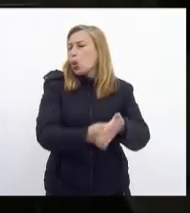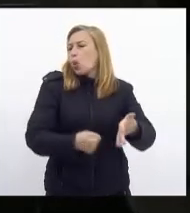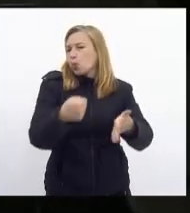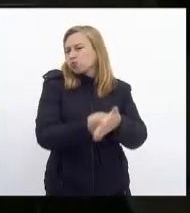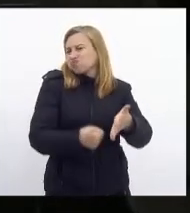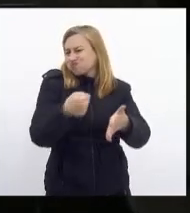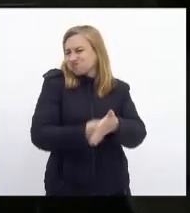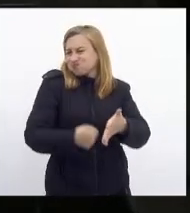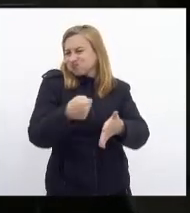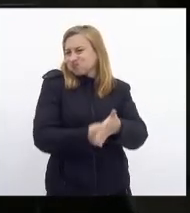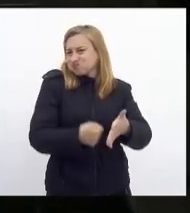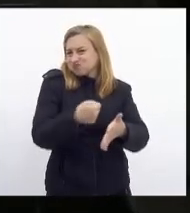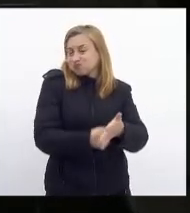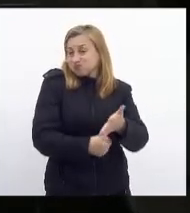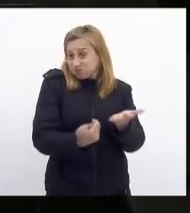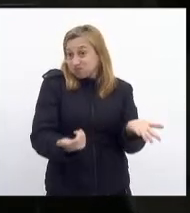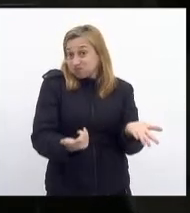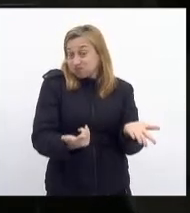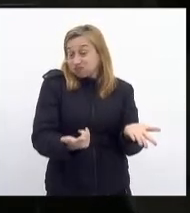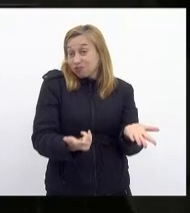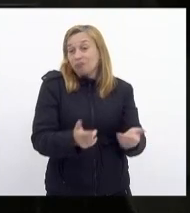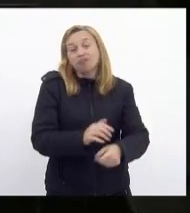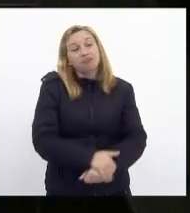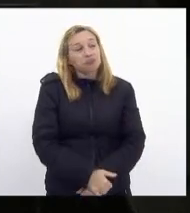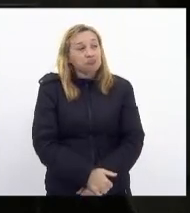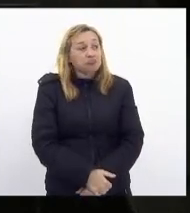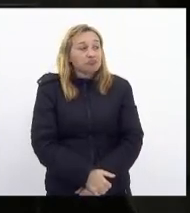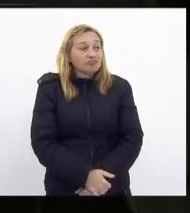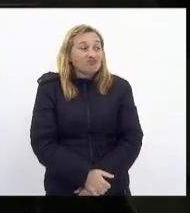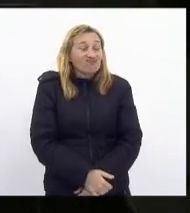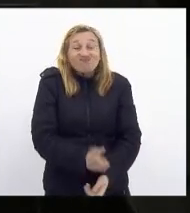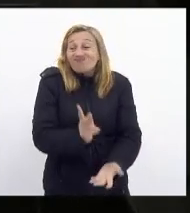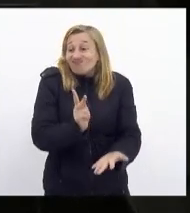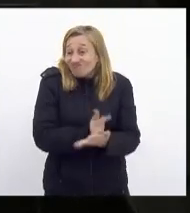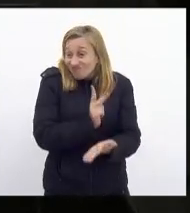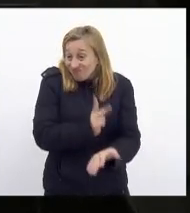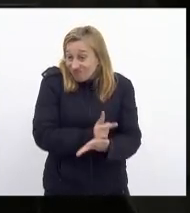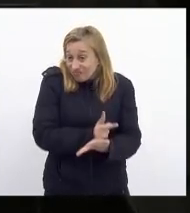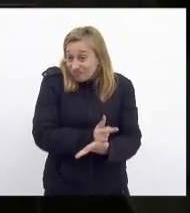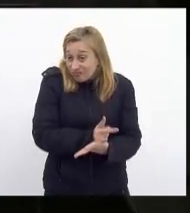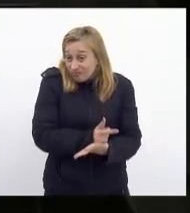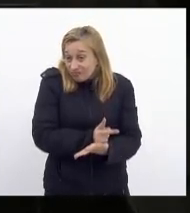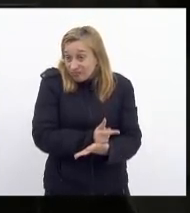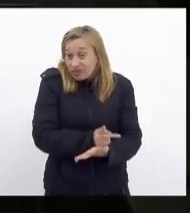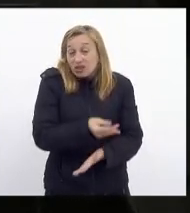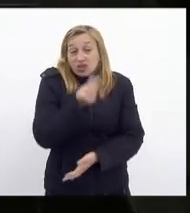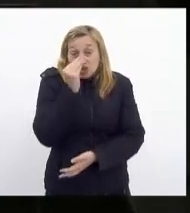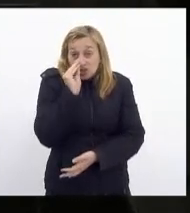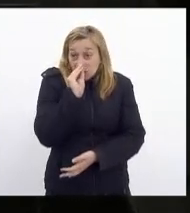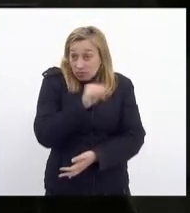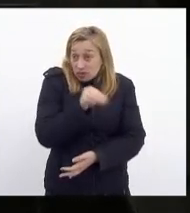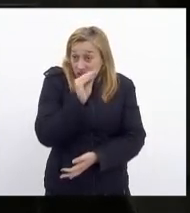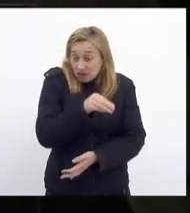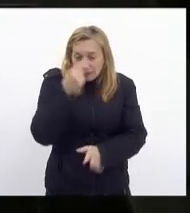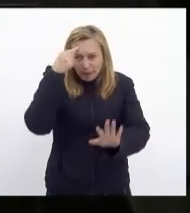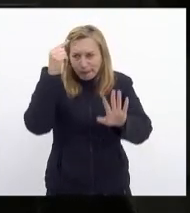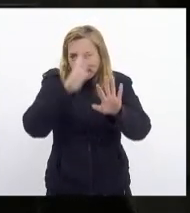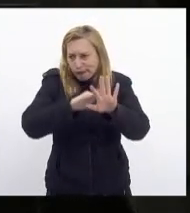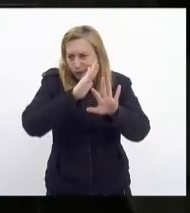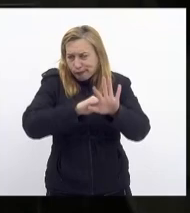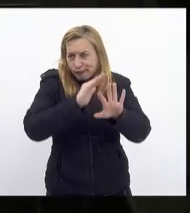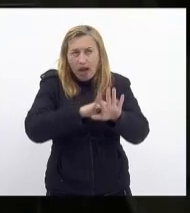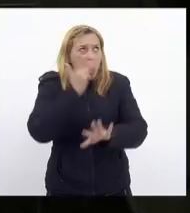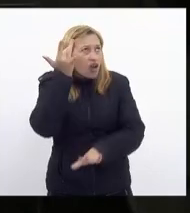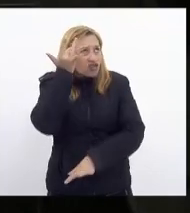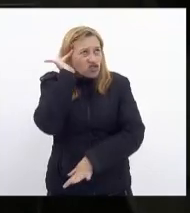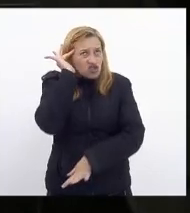de caráter estúpido negacionista ideológico de